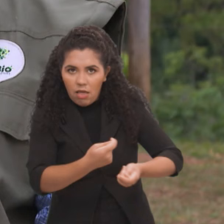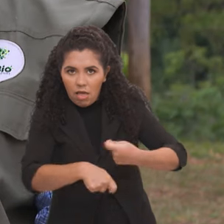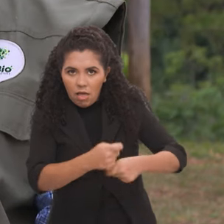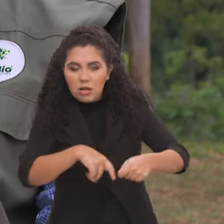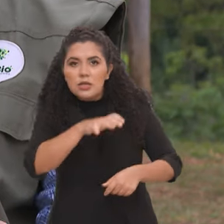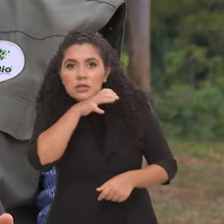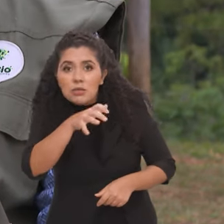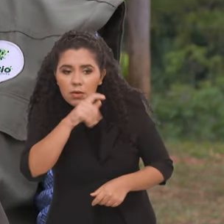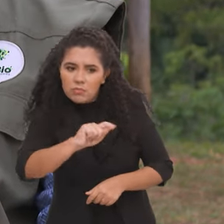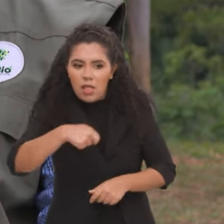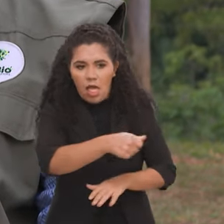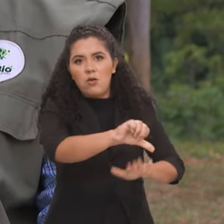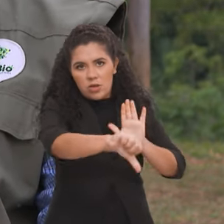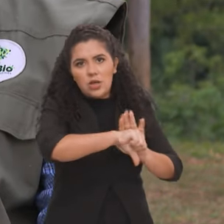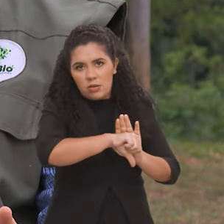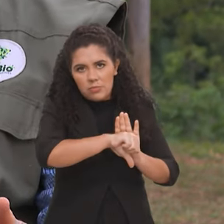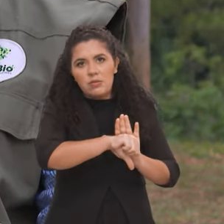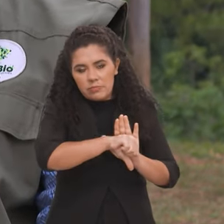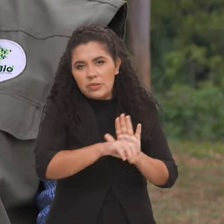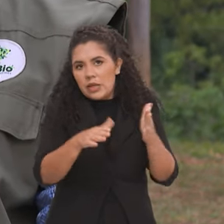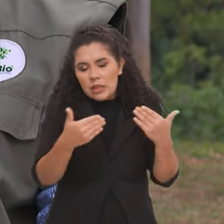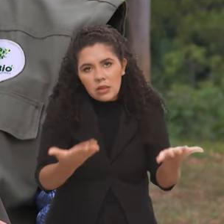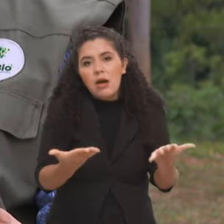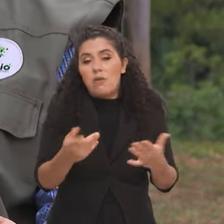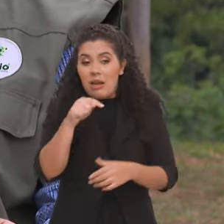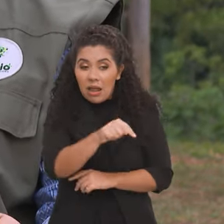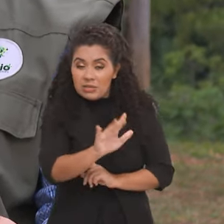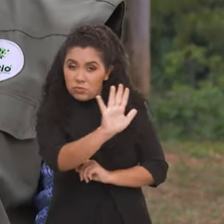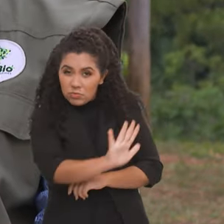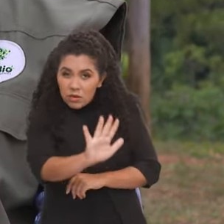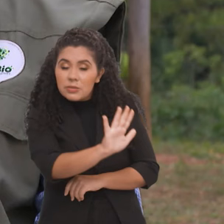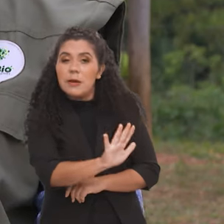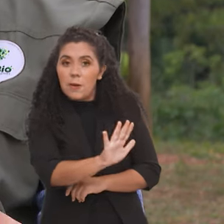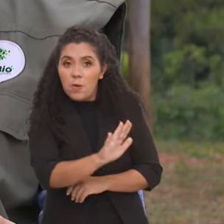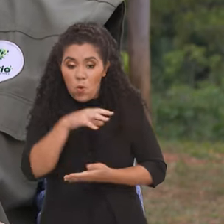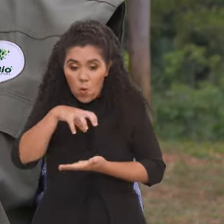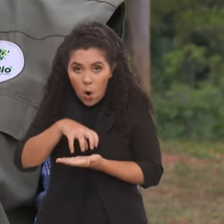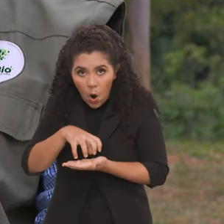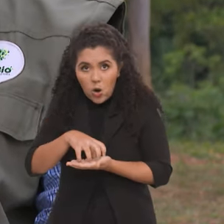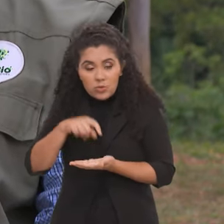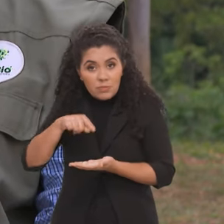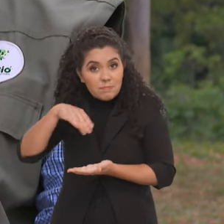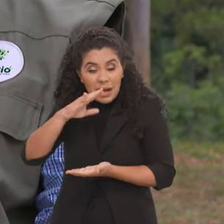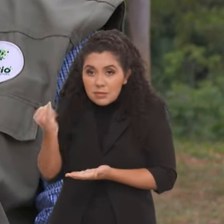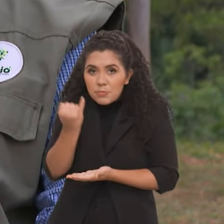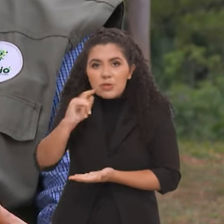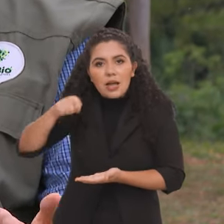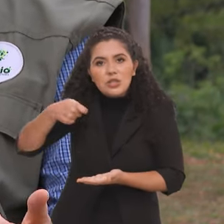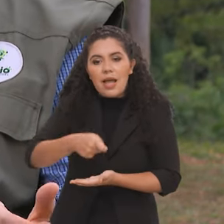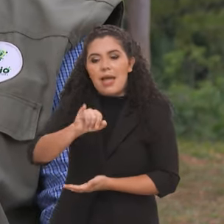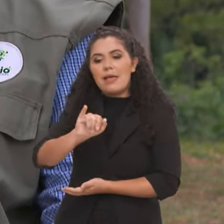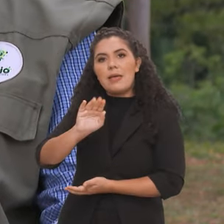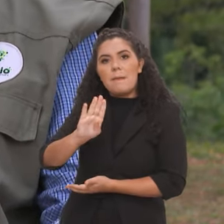sobretudo, é um crime, né? Então, nesse caso, o órgão mais importante, eu diria, que é o IBAMA, né?